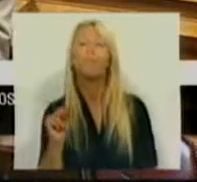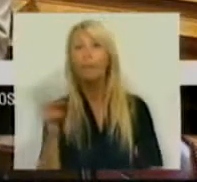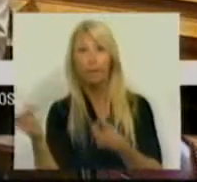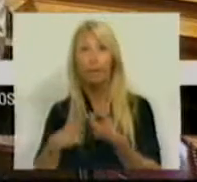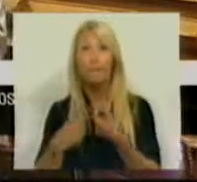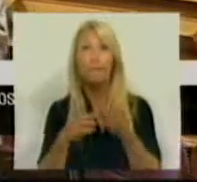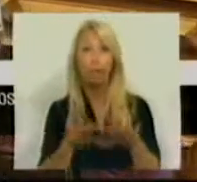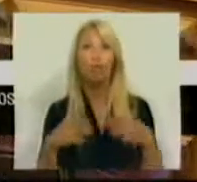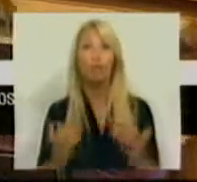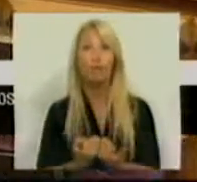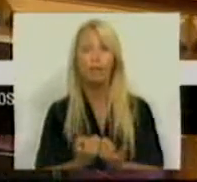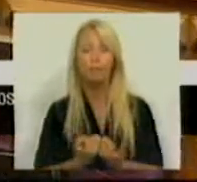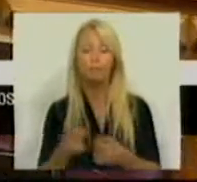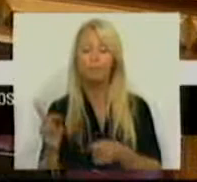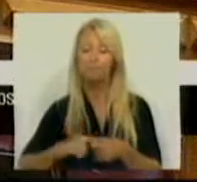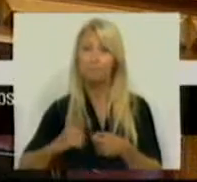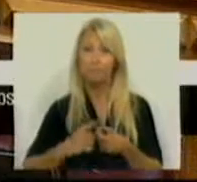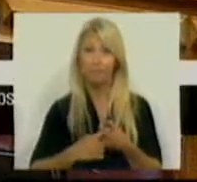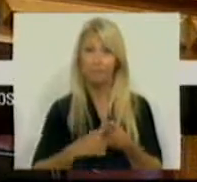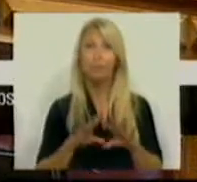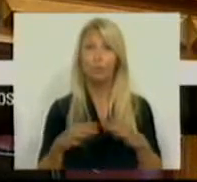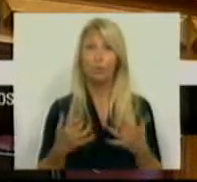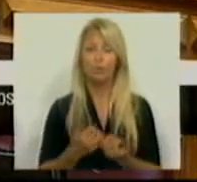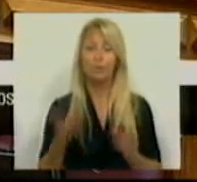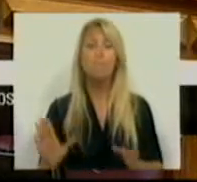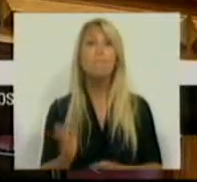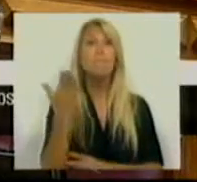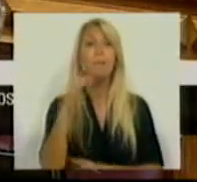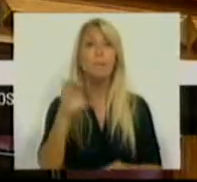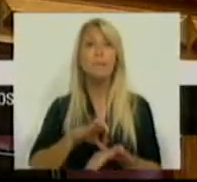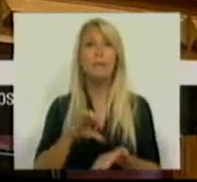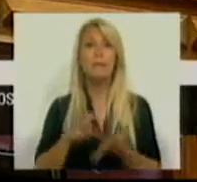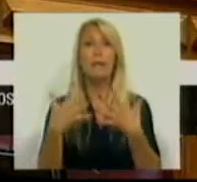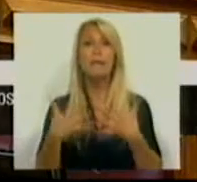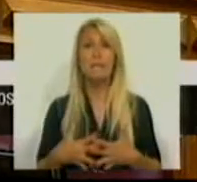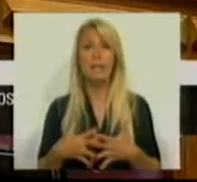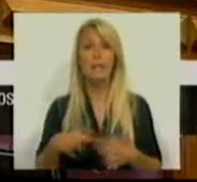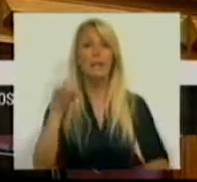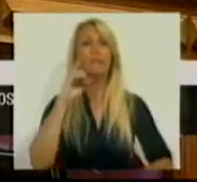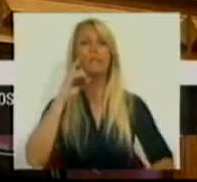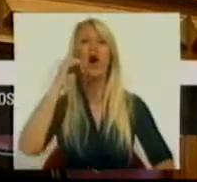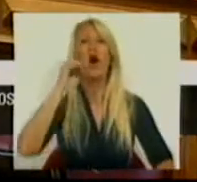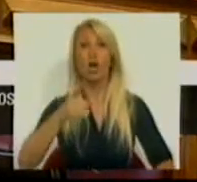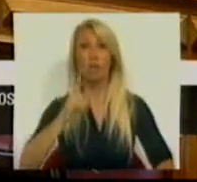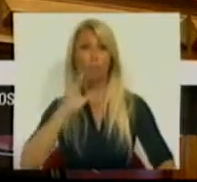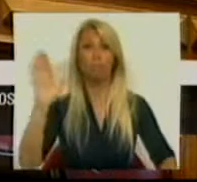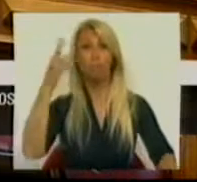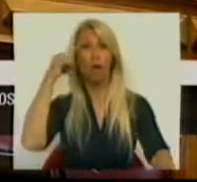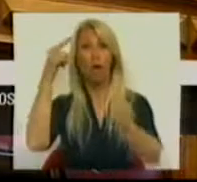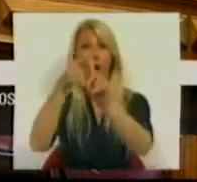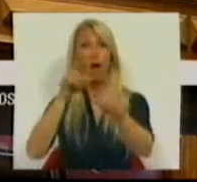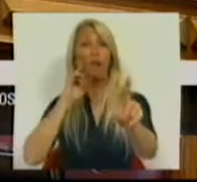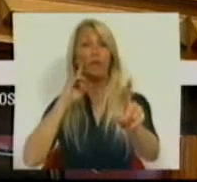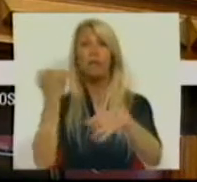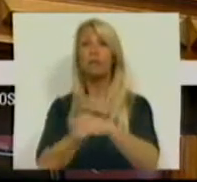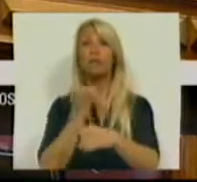sociais, os parceiros sociais e designadamente as centrais sindicais defendem, sobretudo, os trabalhadores. E